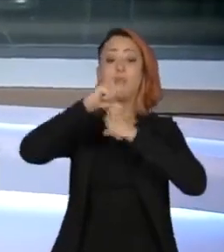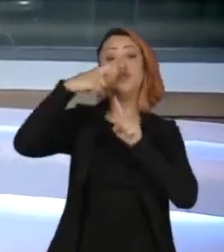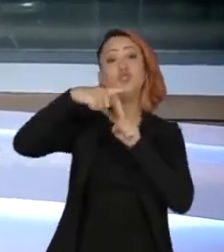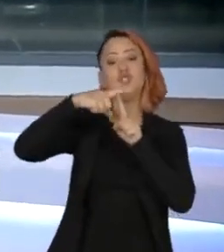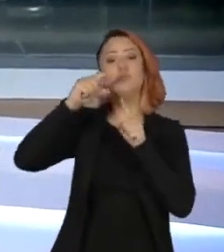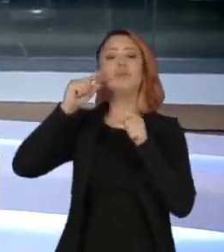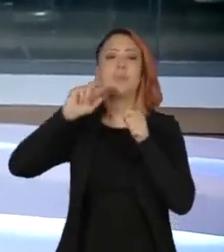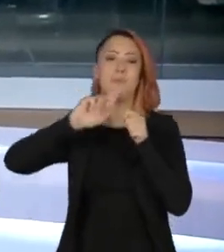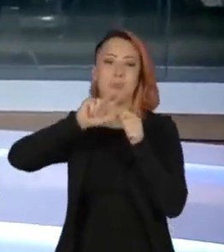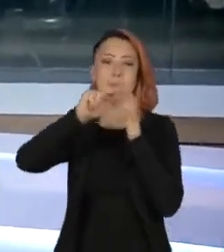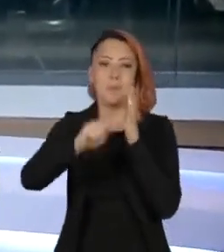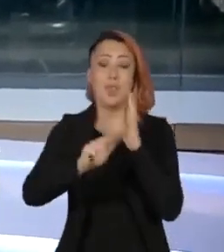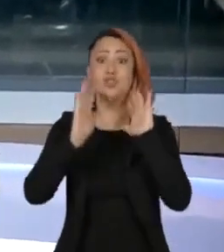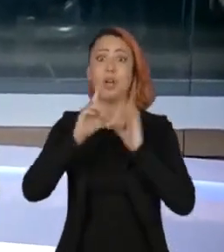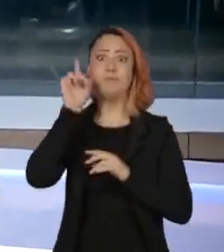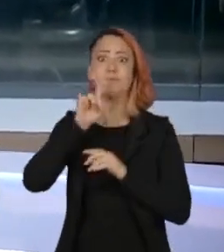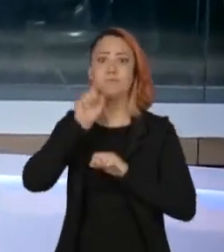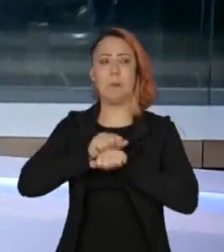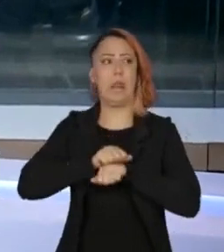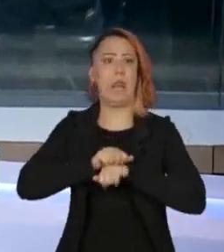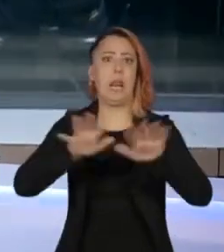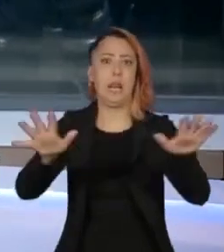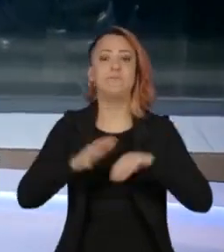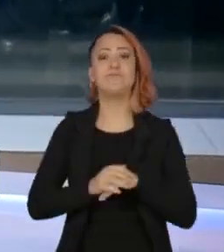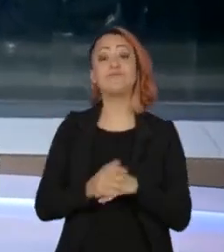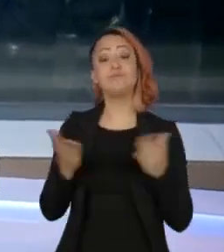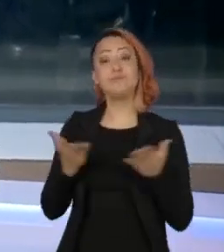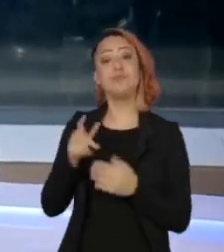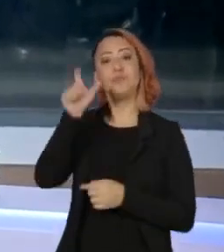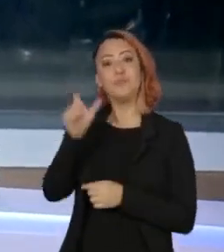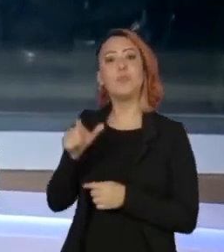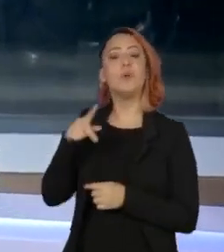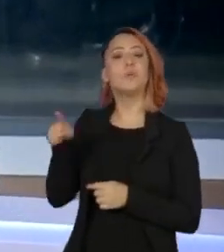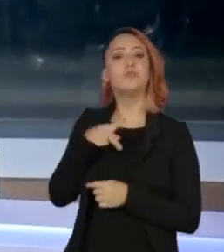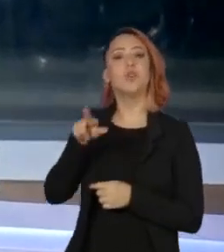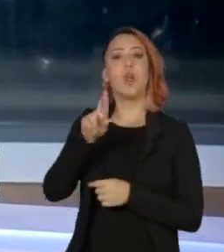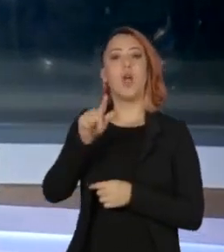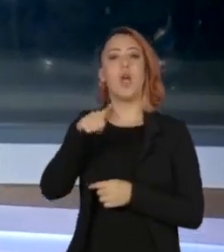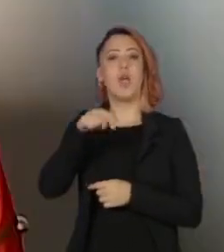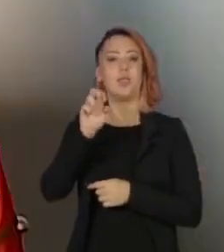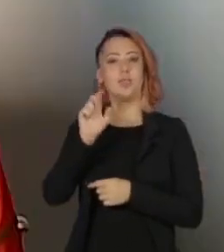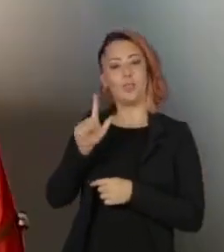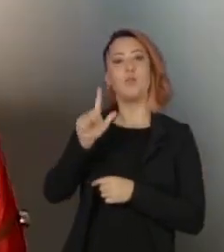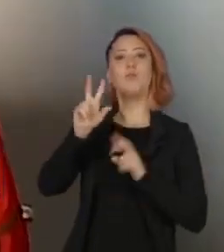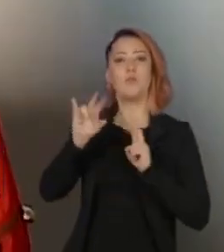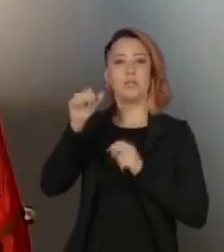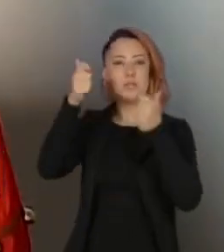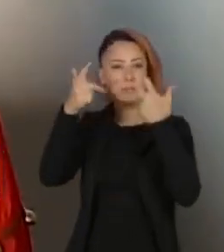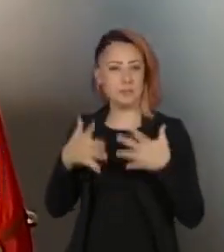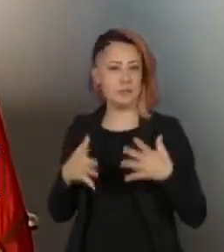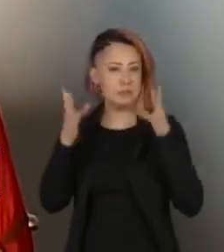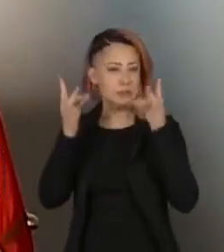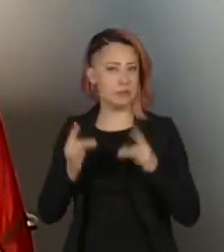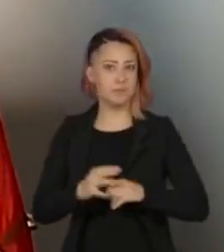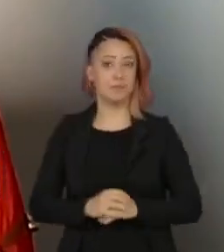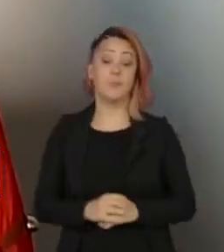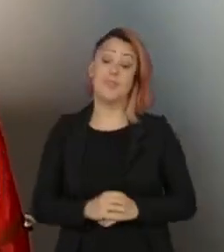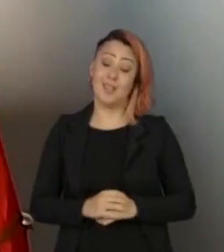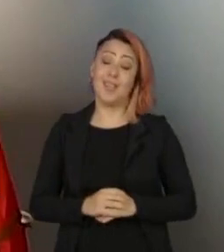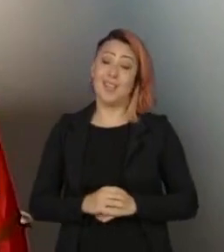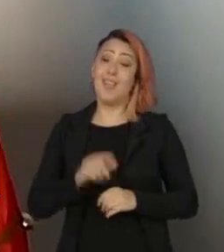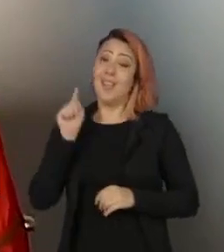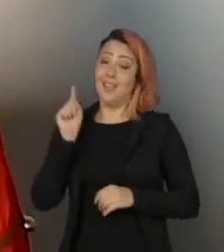da doença nos Estados Unidos, é a infectologista e professora da Unicamp, Raquel Stuck. Que ela é mais